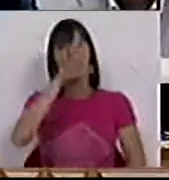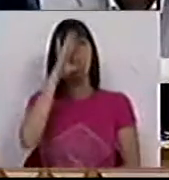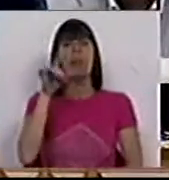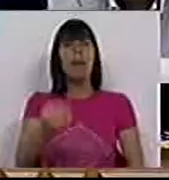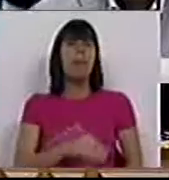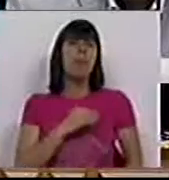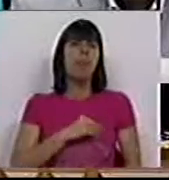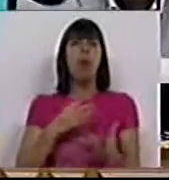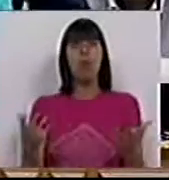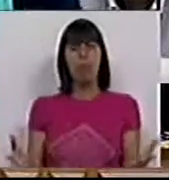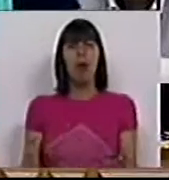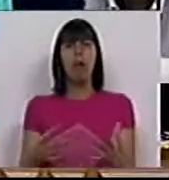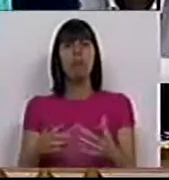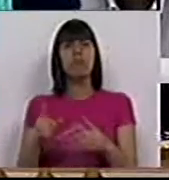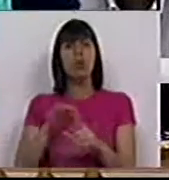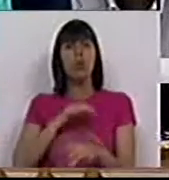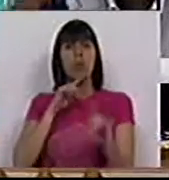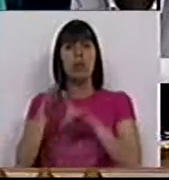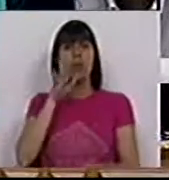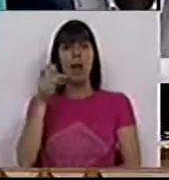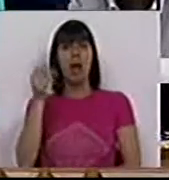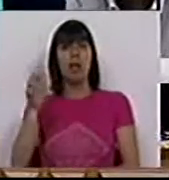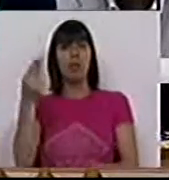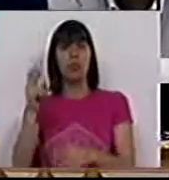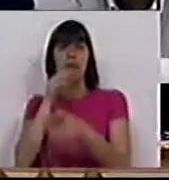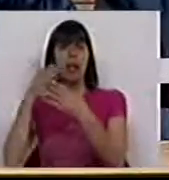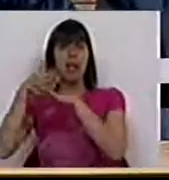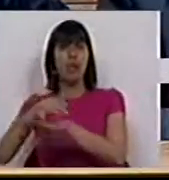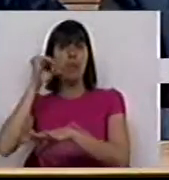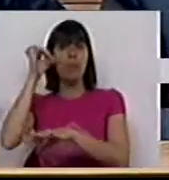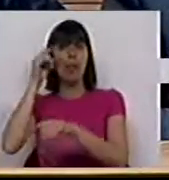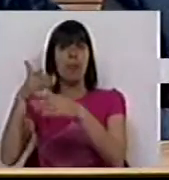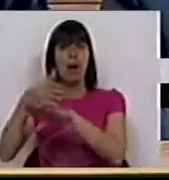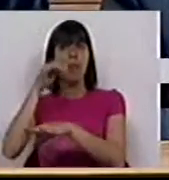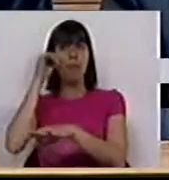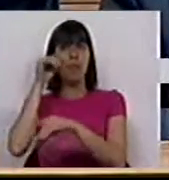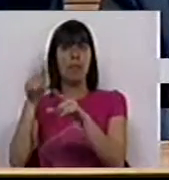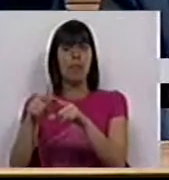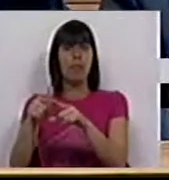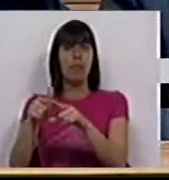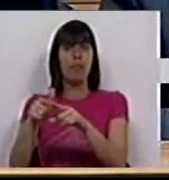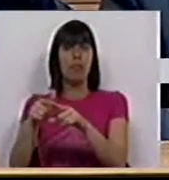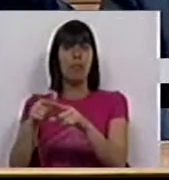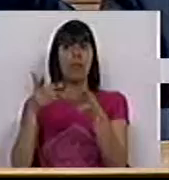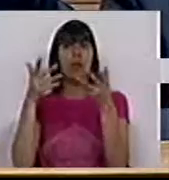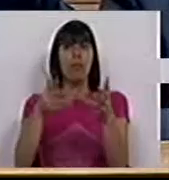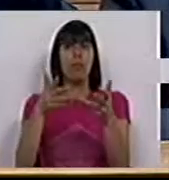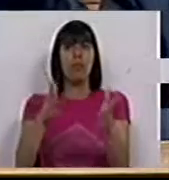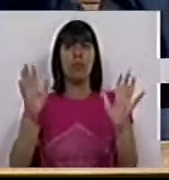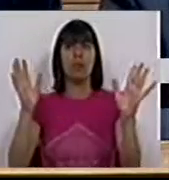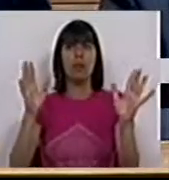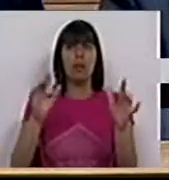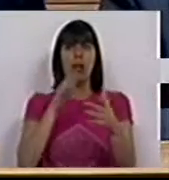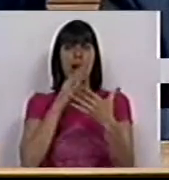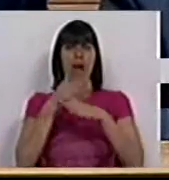Ministro está preocupadíssimo ali com o Sr. Deputado Arturrego e a sua intervenção, que ainda não fez, para o ajudar